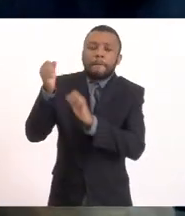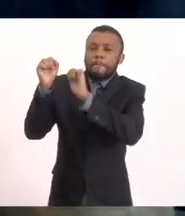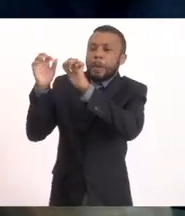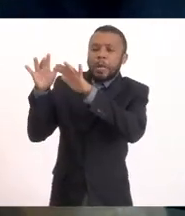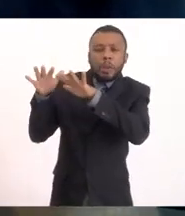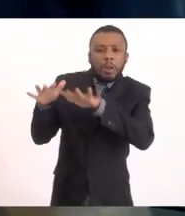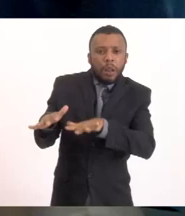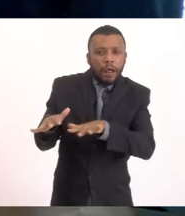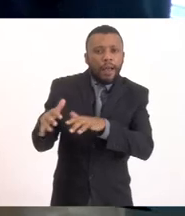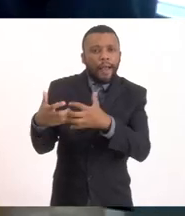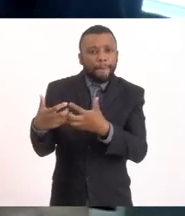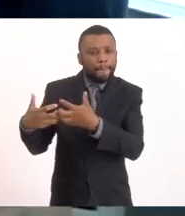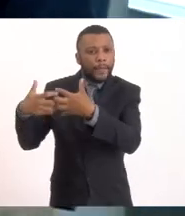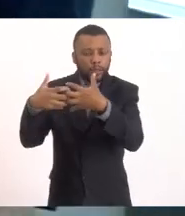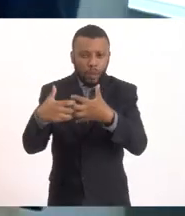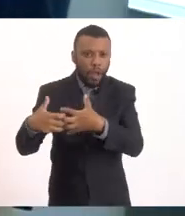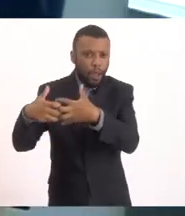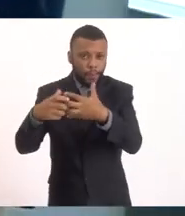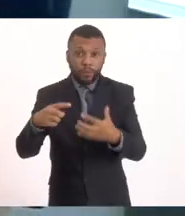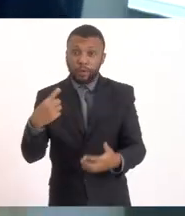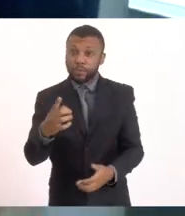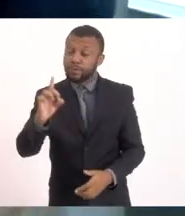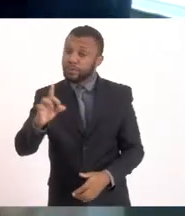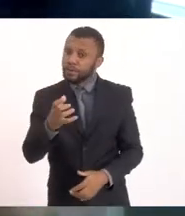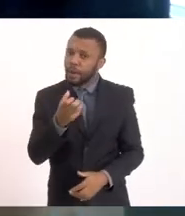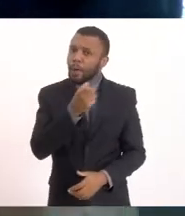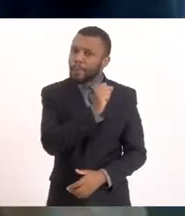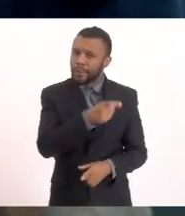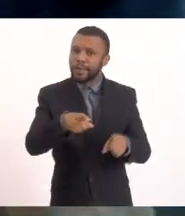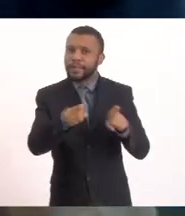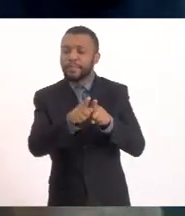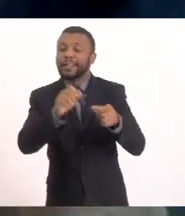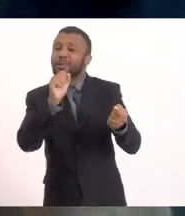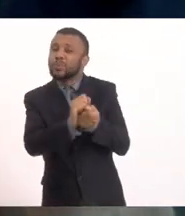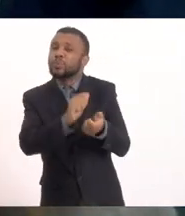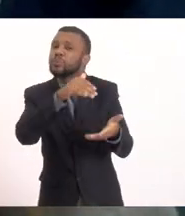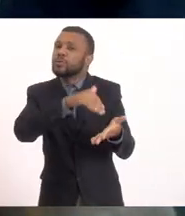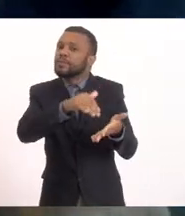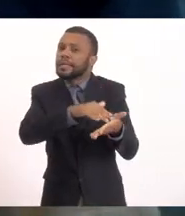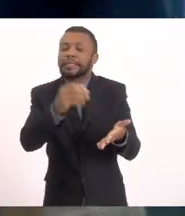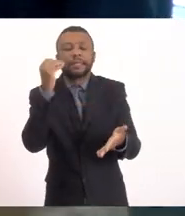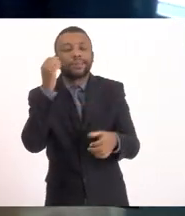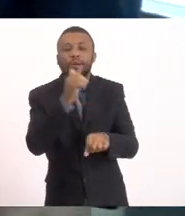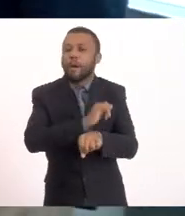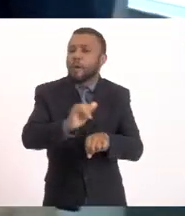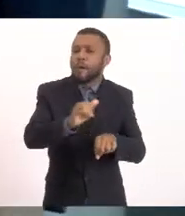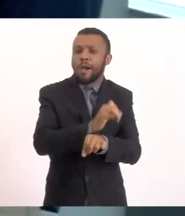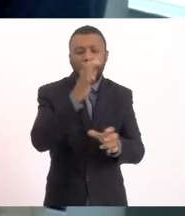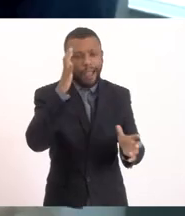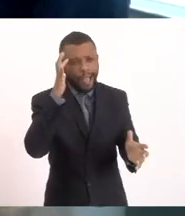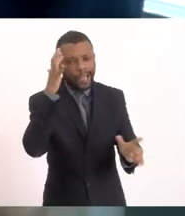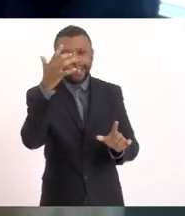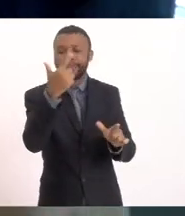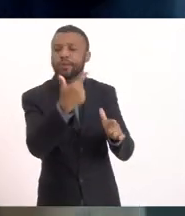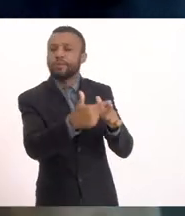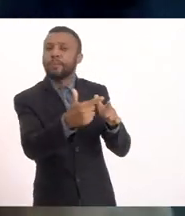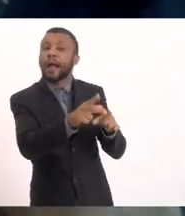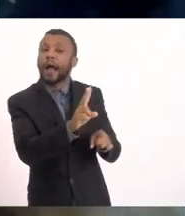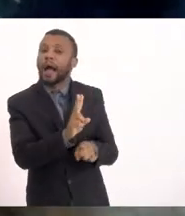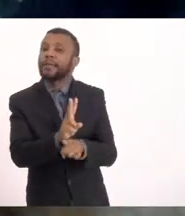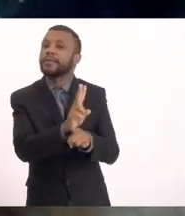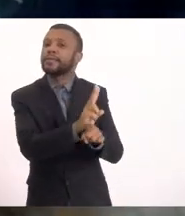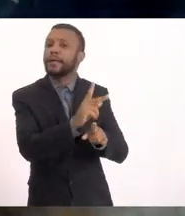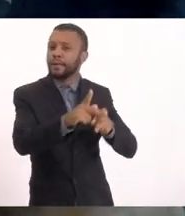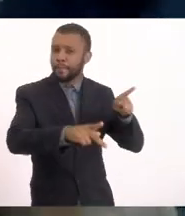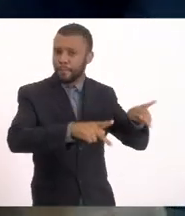diretor de recuperação também está lá junto com o secretário Tentando atender da melhor maneira possível a população Então